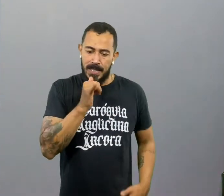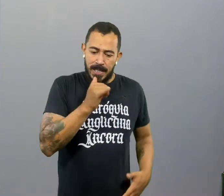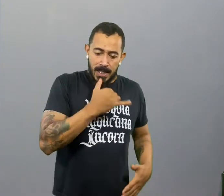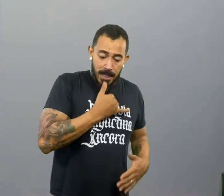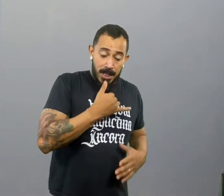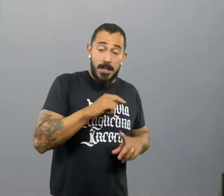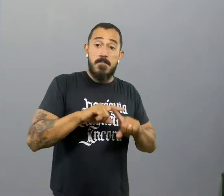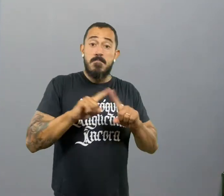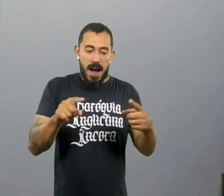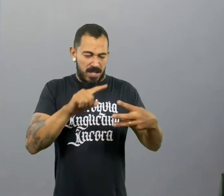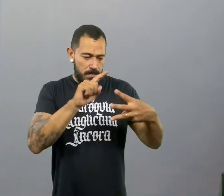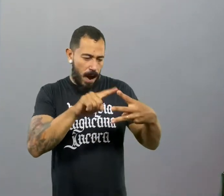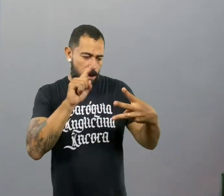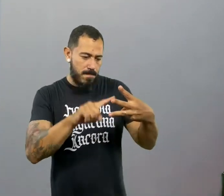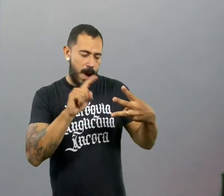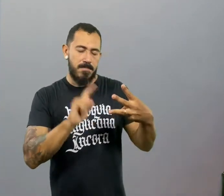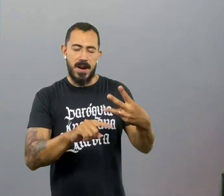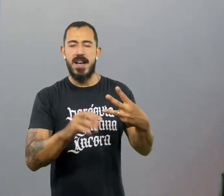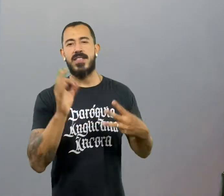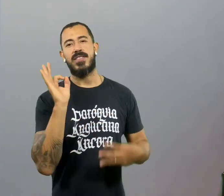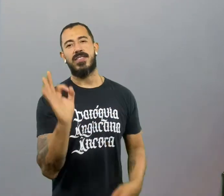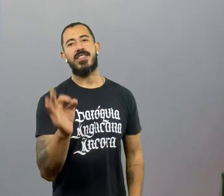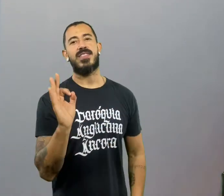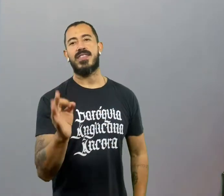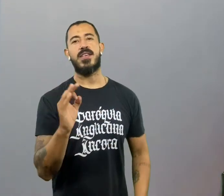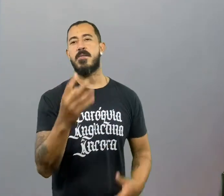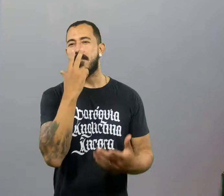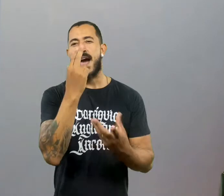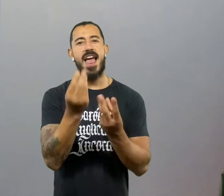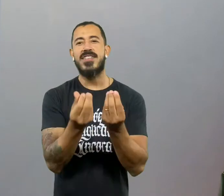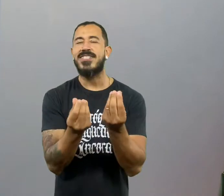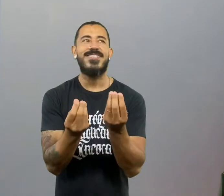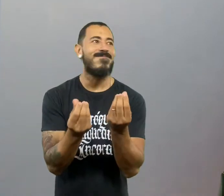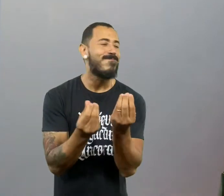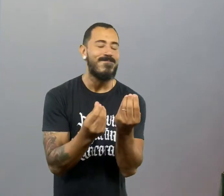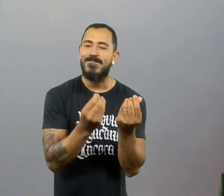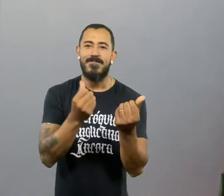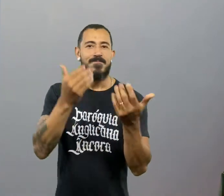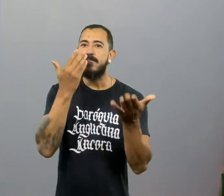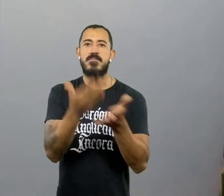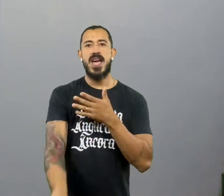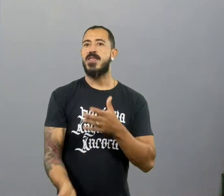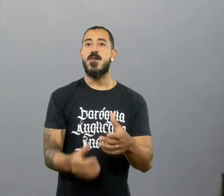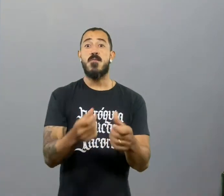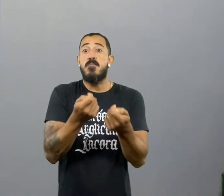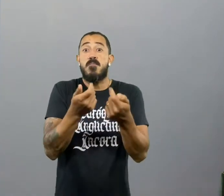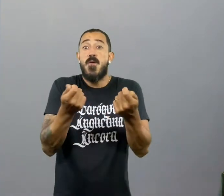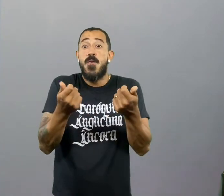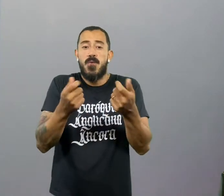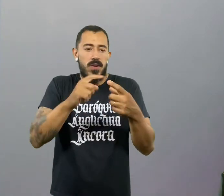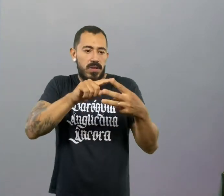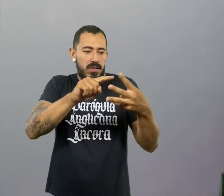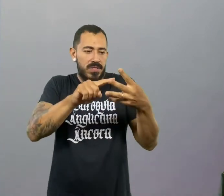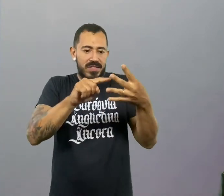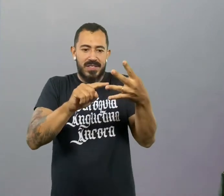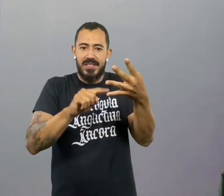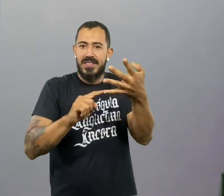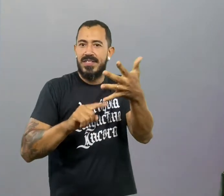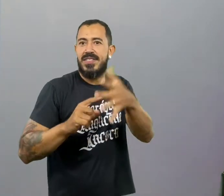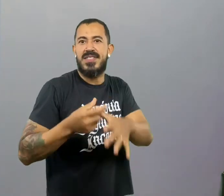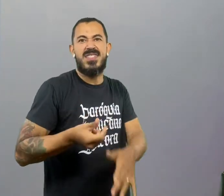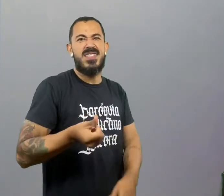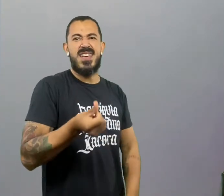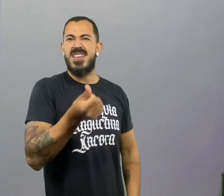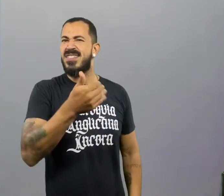Deus fez coisas muito boas. E depois que você começa a contar três fica pouco, sabe? Muitas coisas boas acontecem até nos